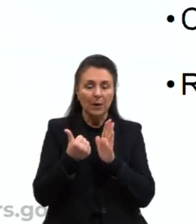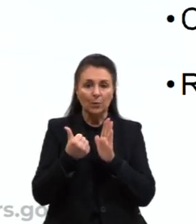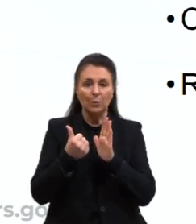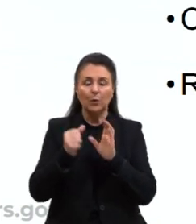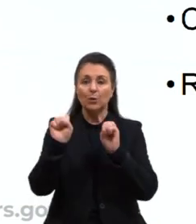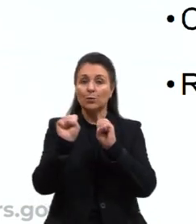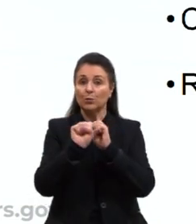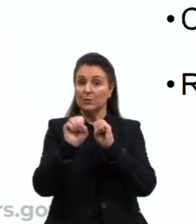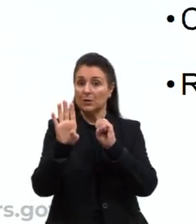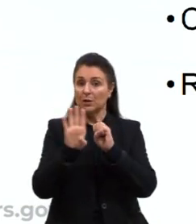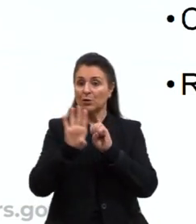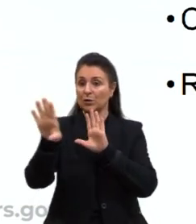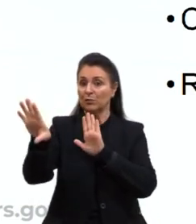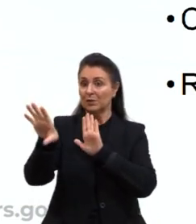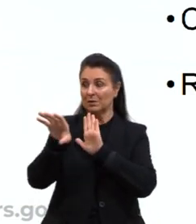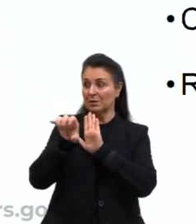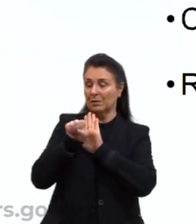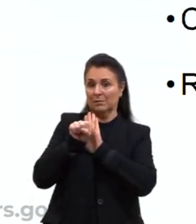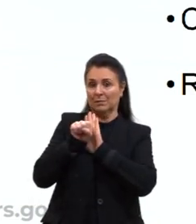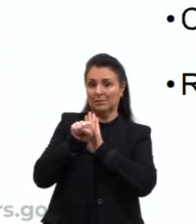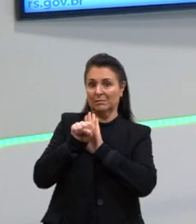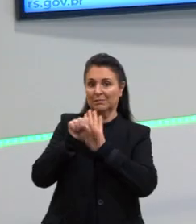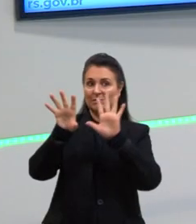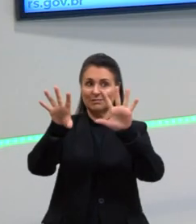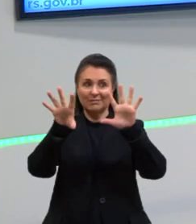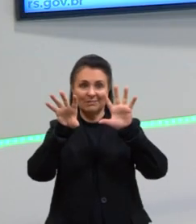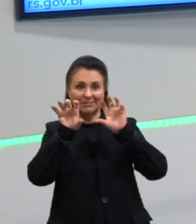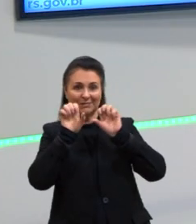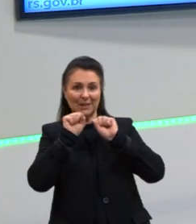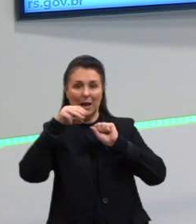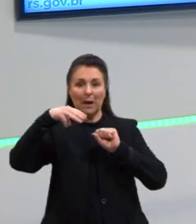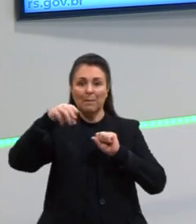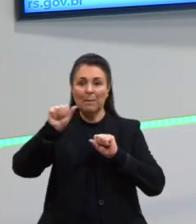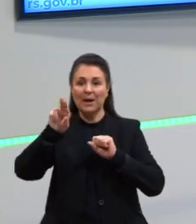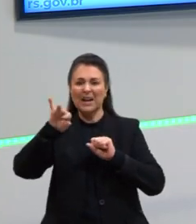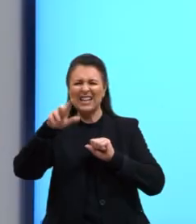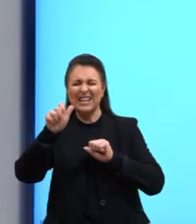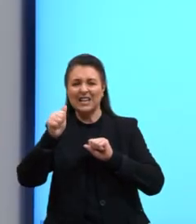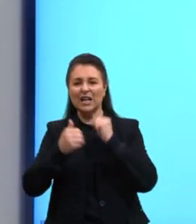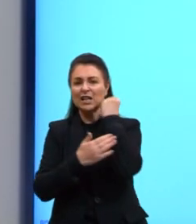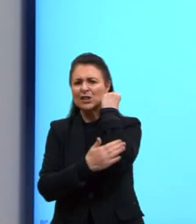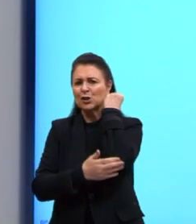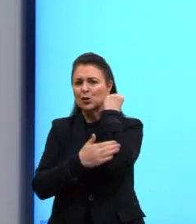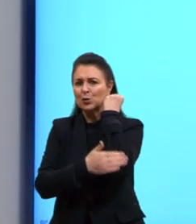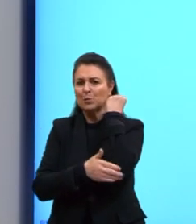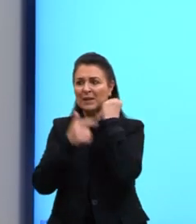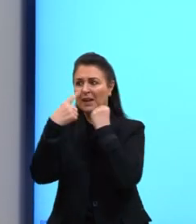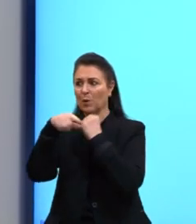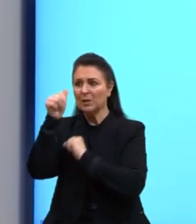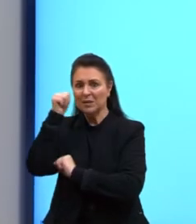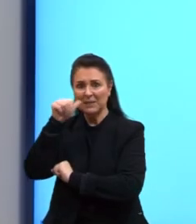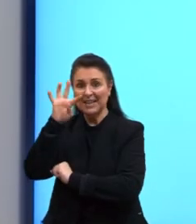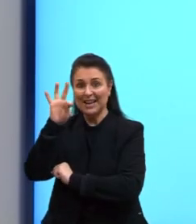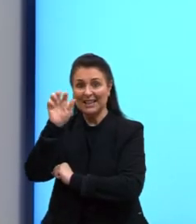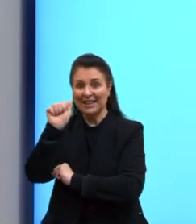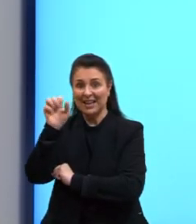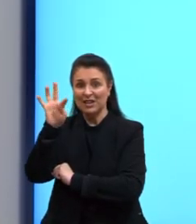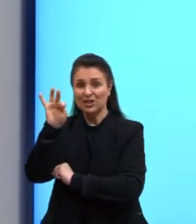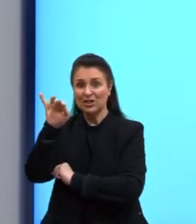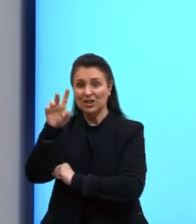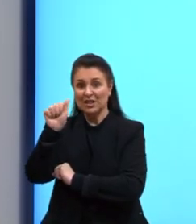substantivos abstratos, como Mariana tem ciúmes de Tatiana. Ciúmes,